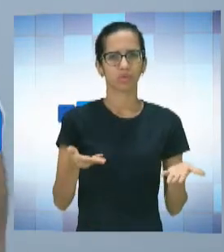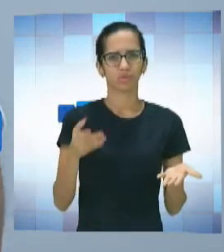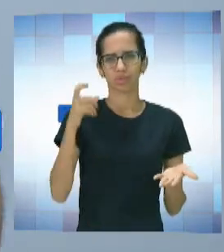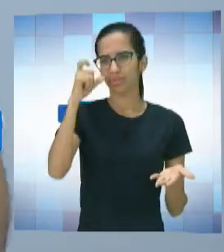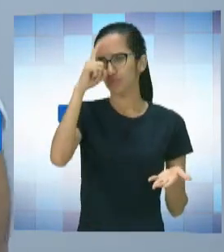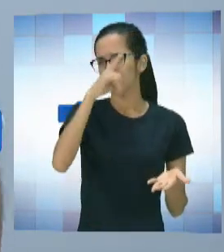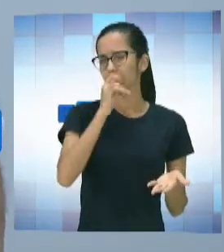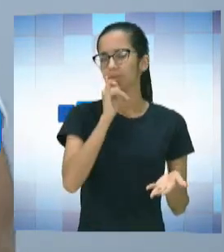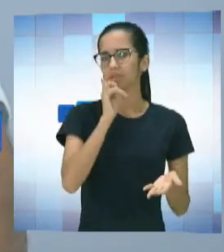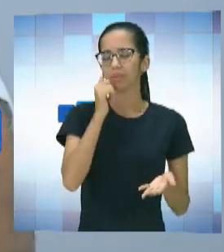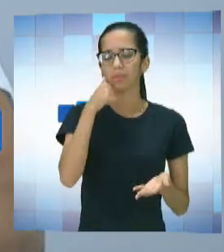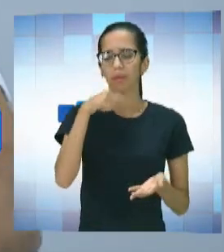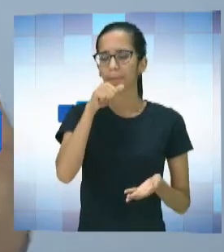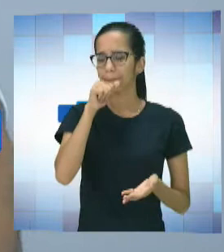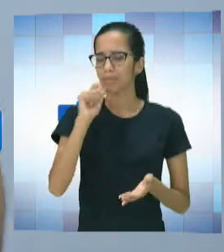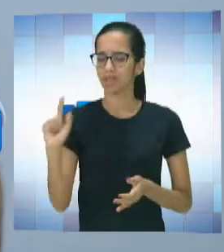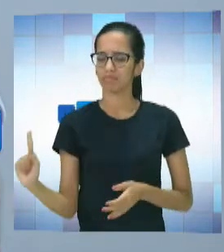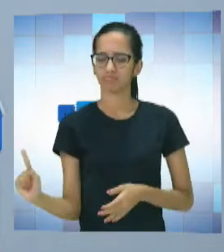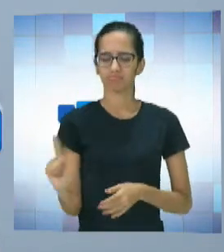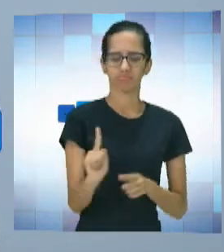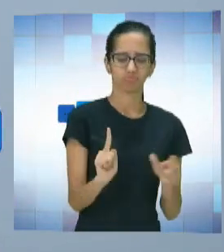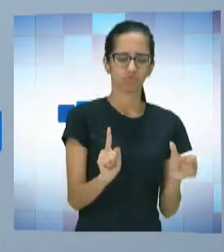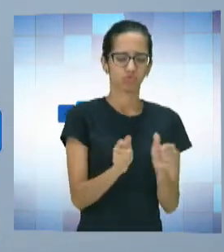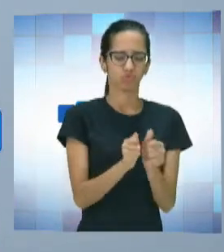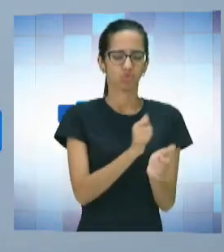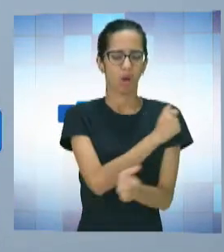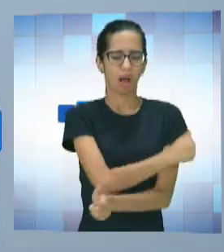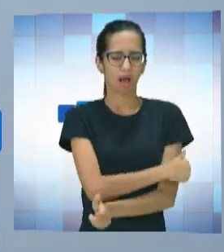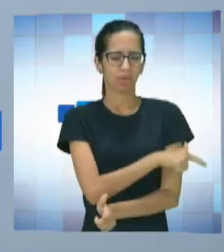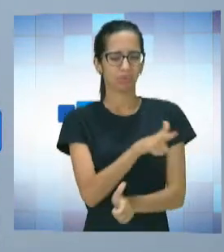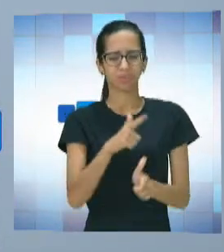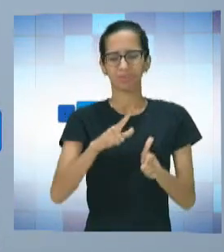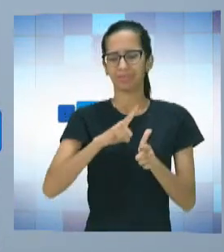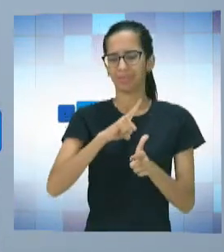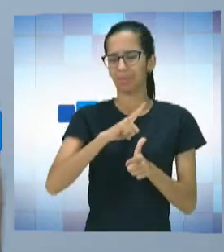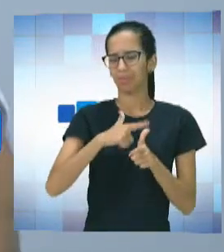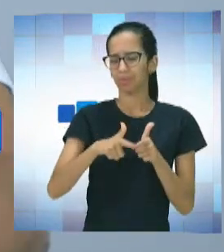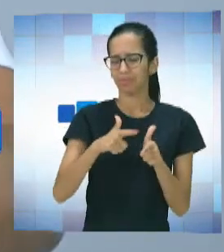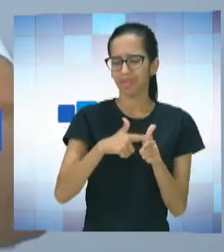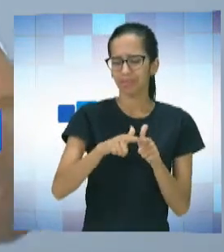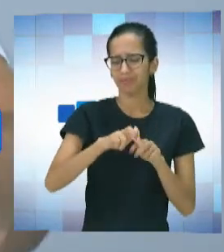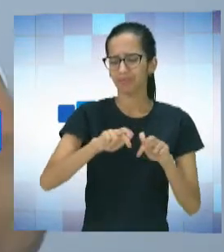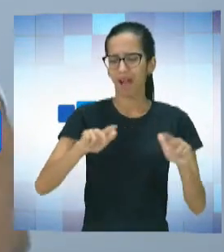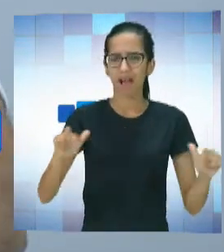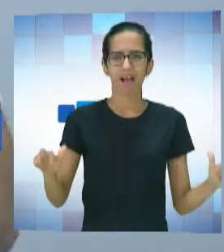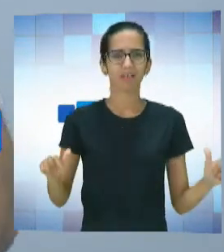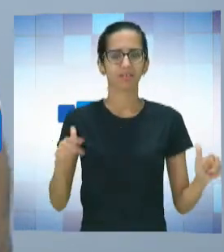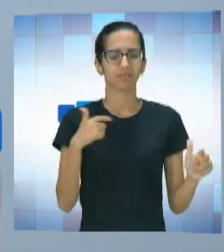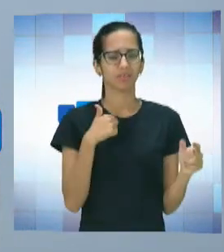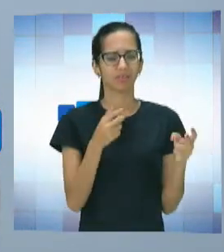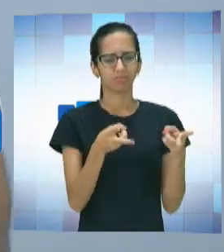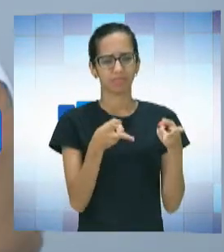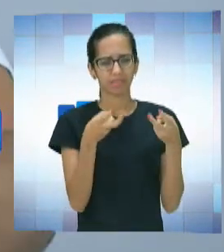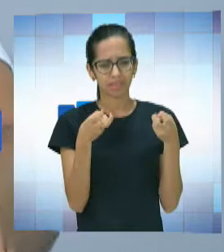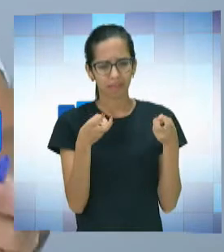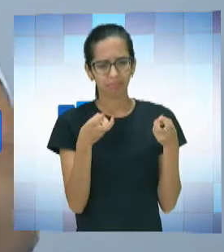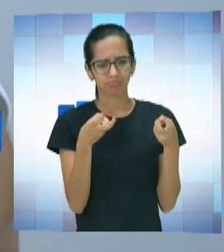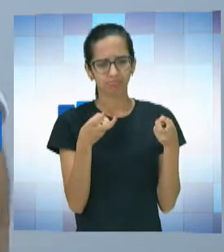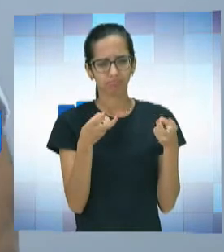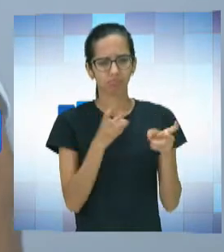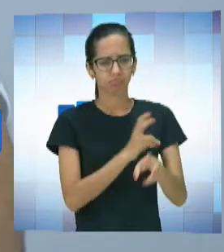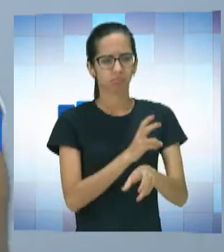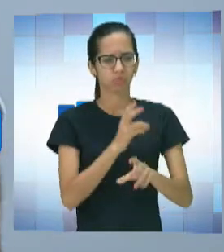chegando com alunos com diversos problemas, e hoje, se você ver questão de comportamento, de